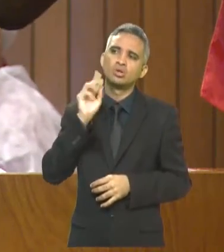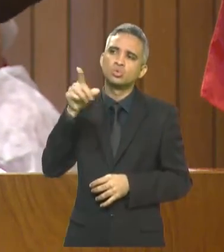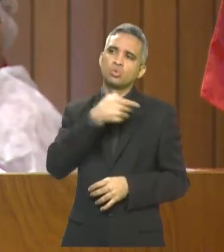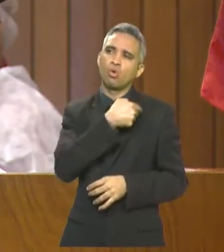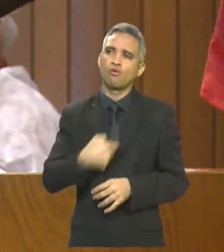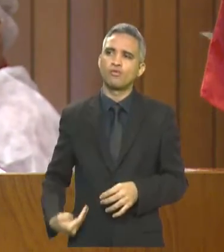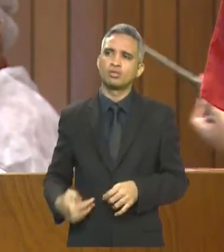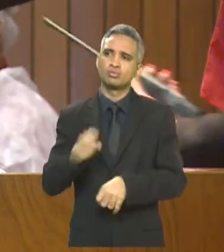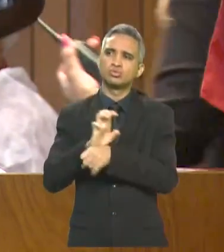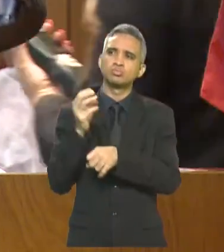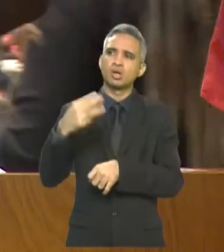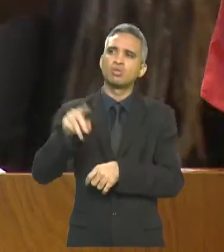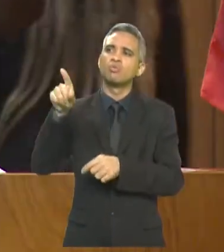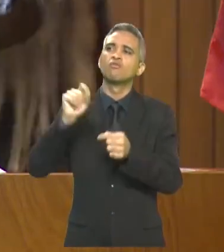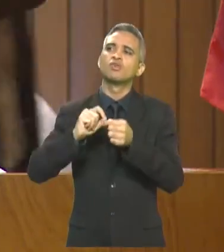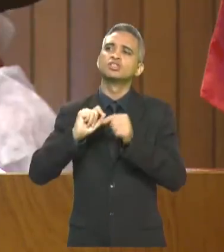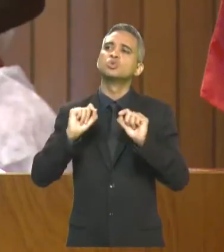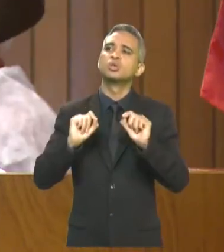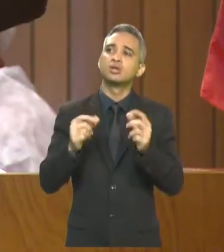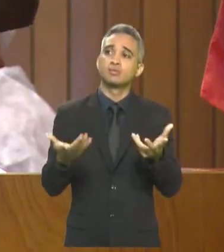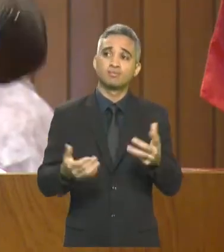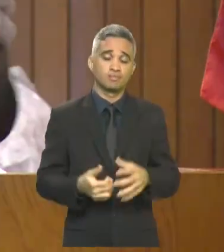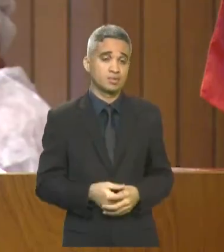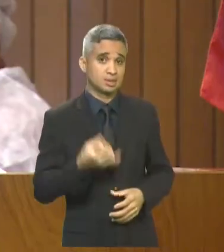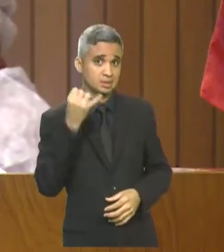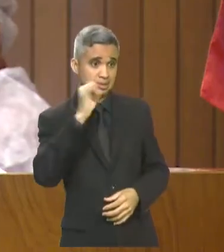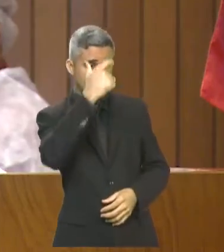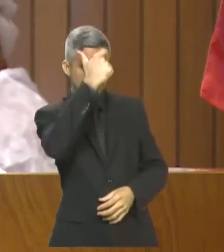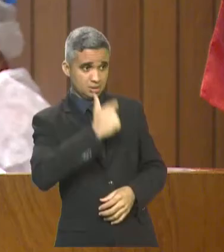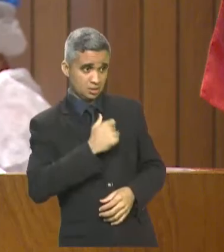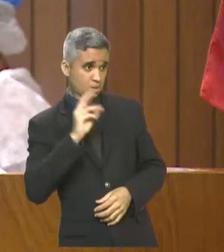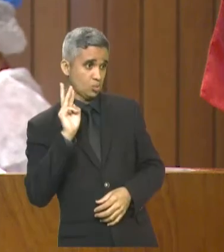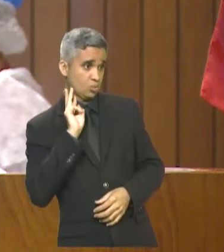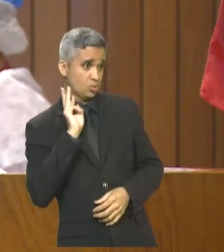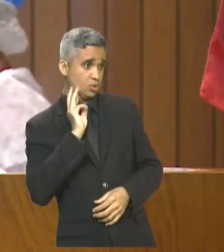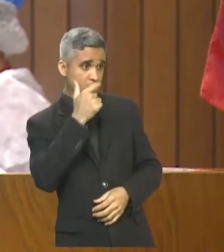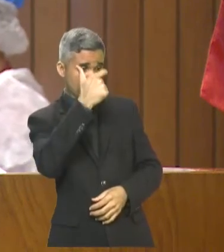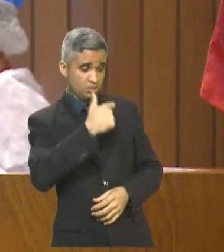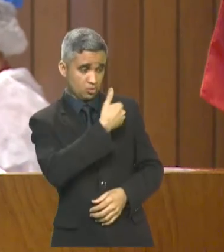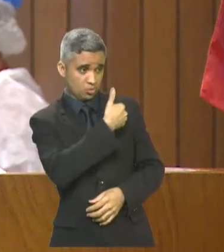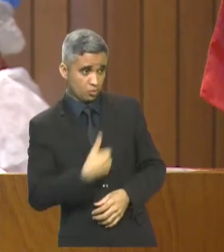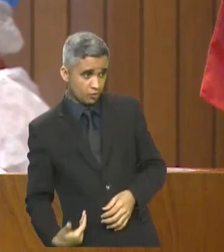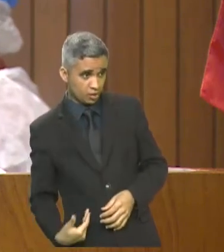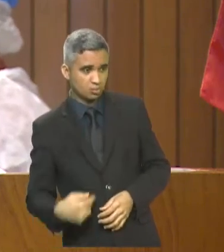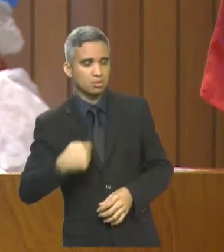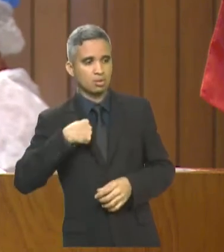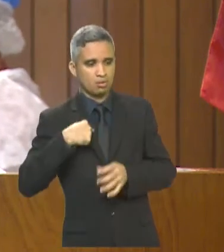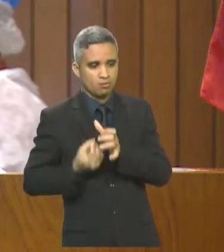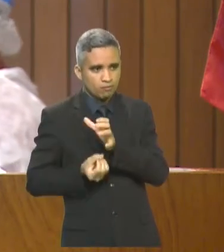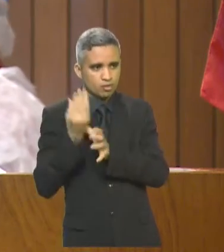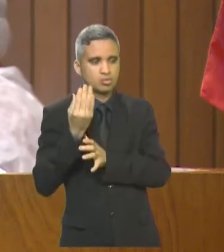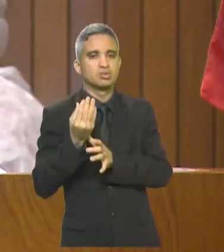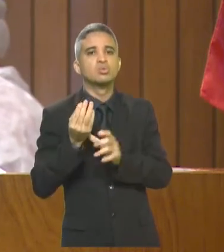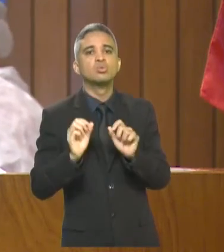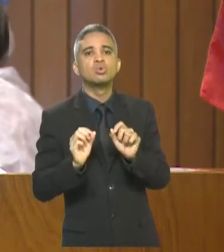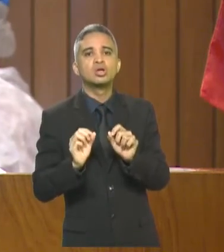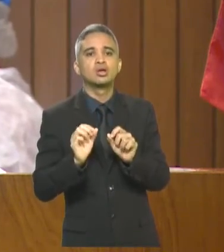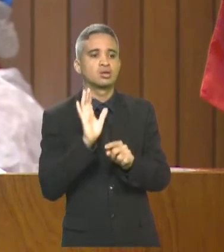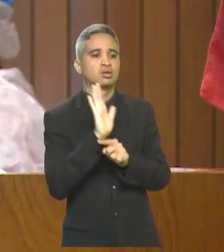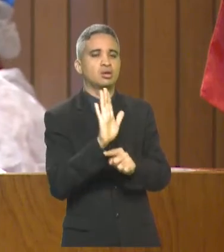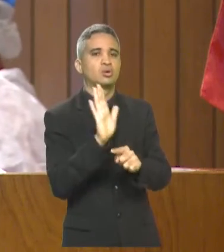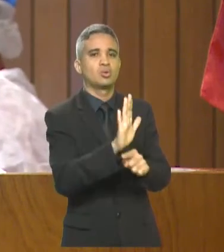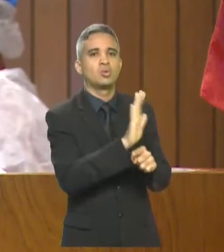do Maranhão, eu ia implantar o auxílio emergencial estadual, o avanço do Maranhão, e tem recursos. Como